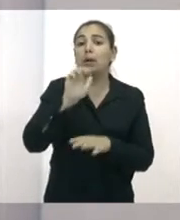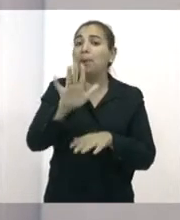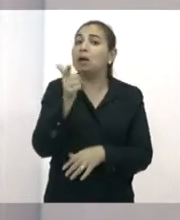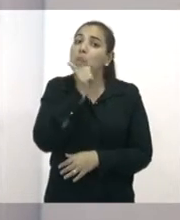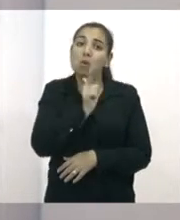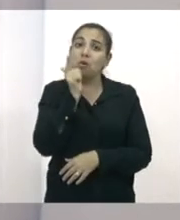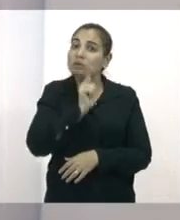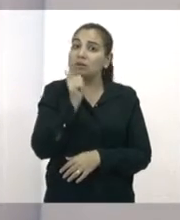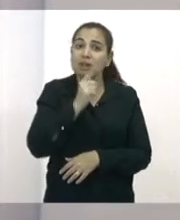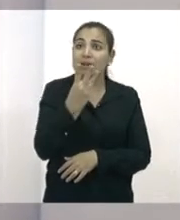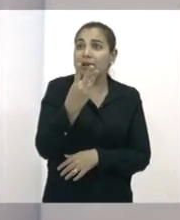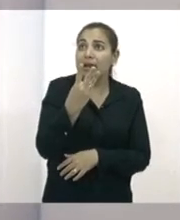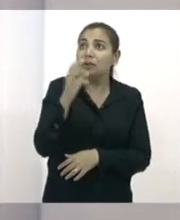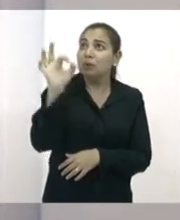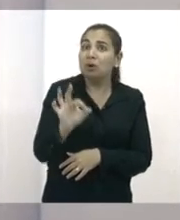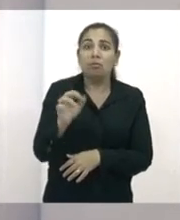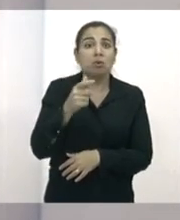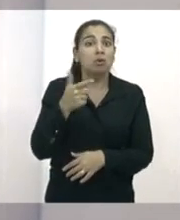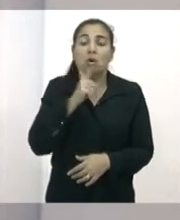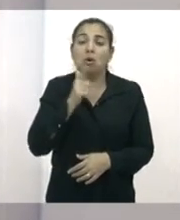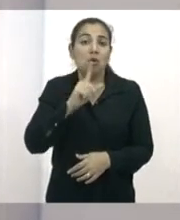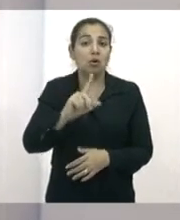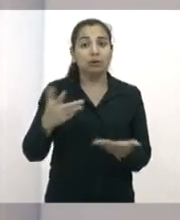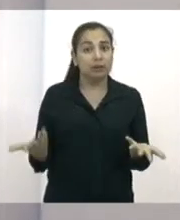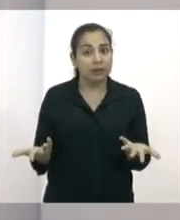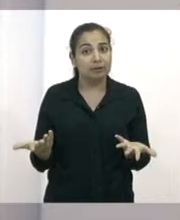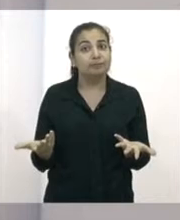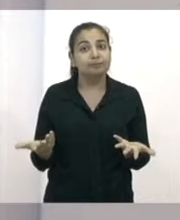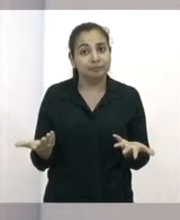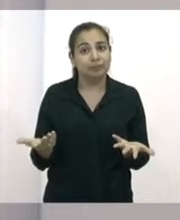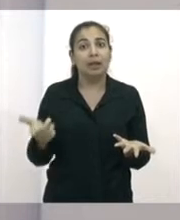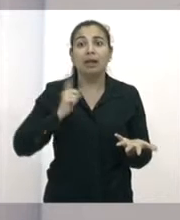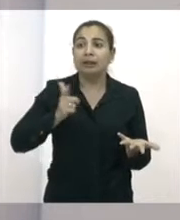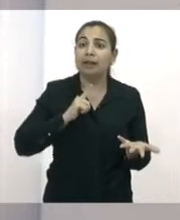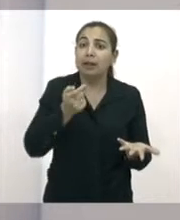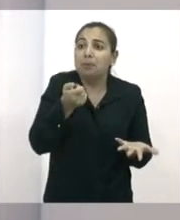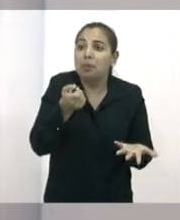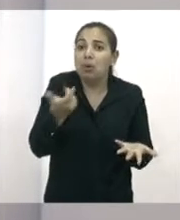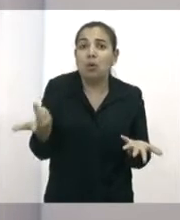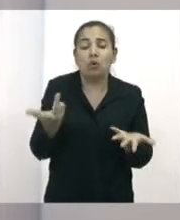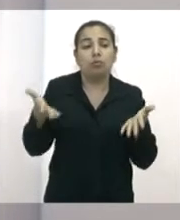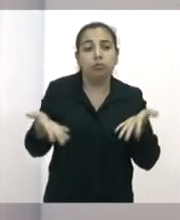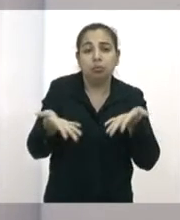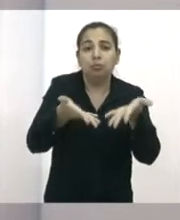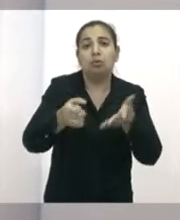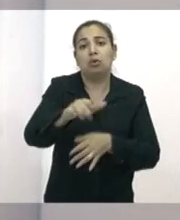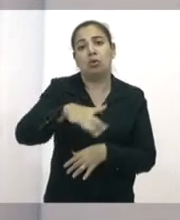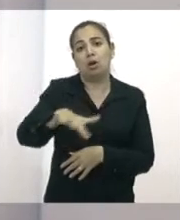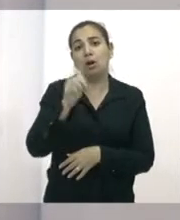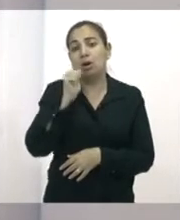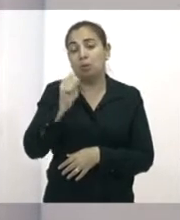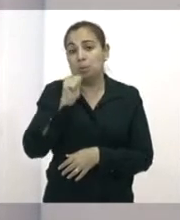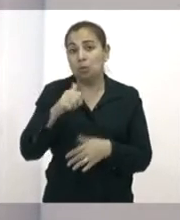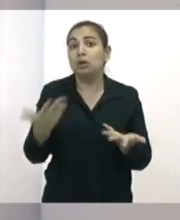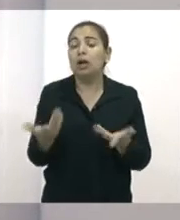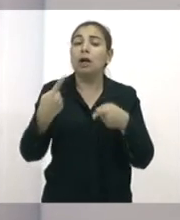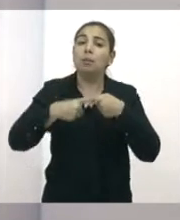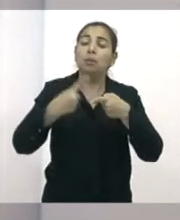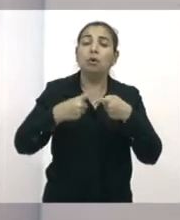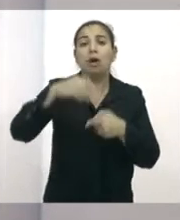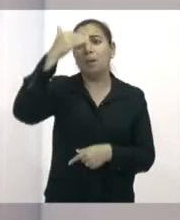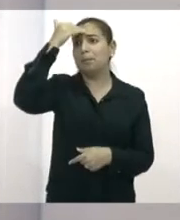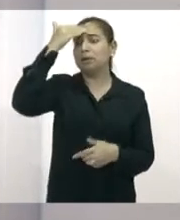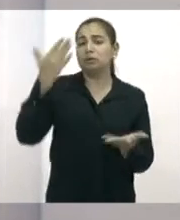disso. Quer dizer, foram gastos menos de 160 mil reais com a vida das mulheres de Fortaleza, o que é um absurdo. Quando você vê,